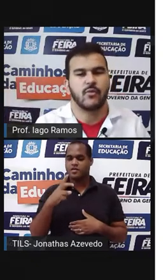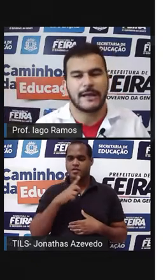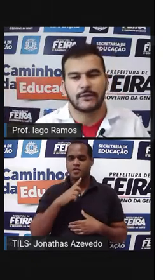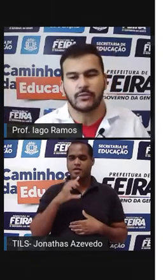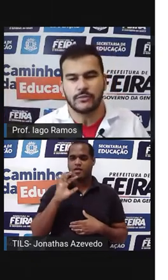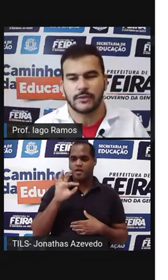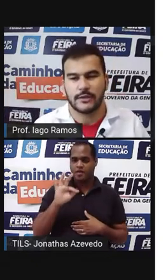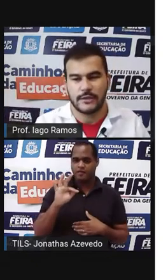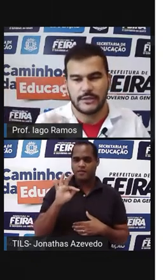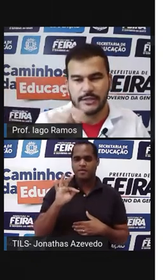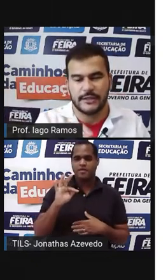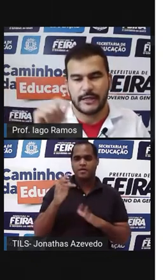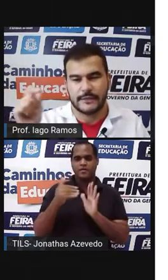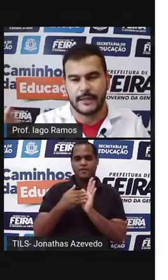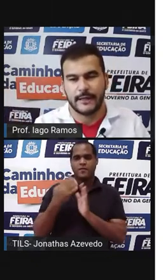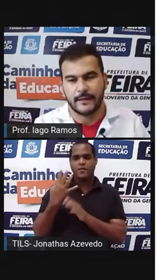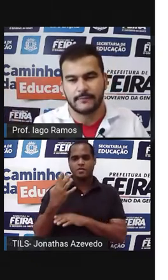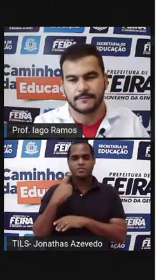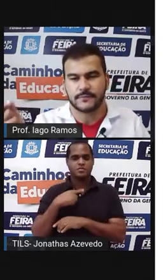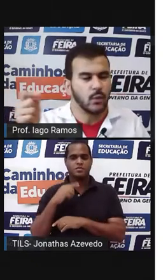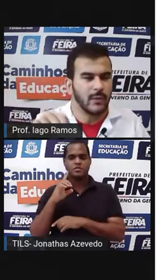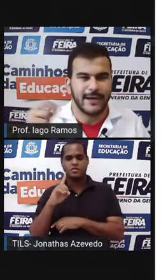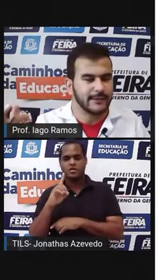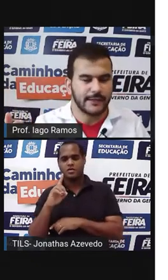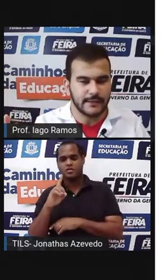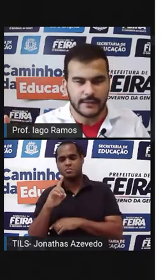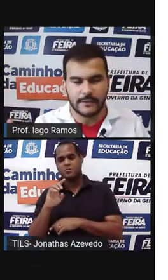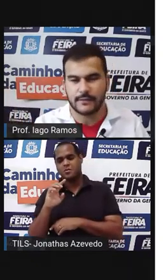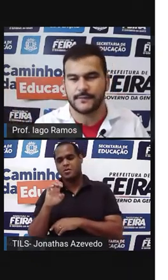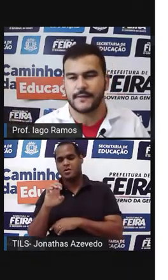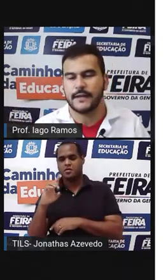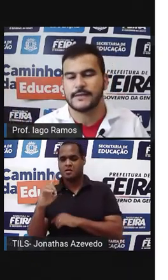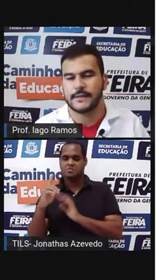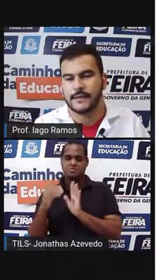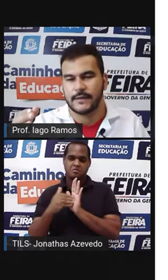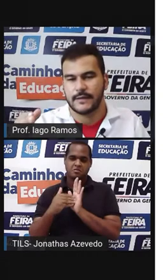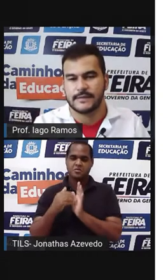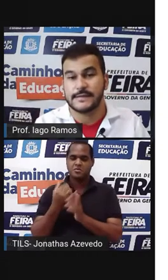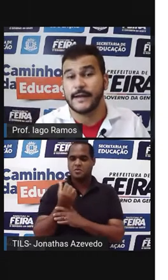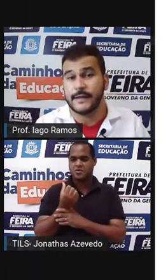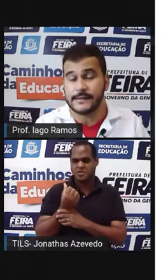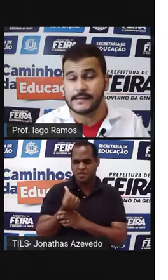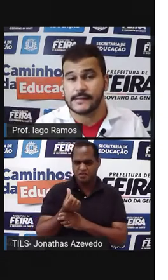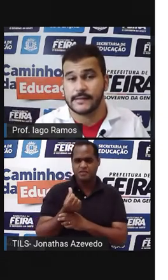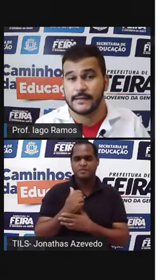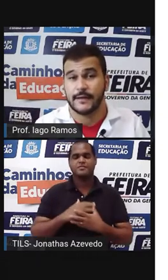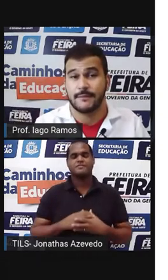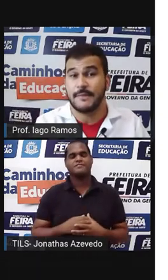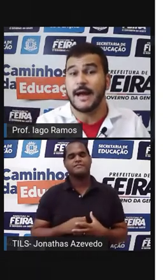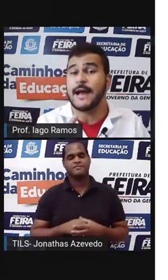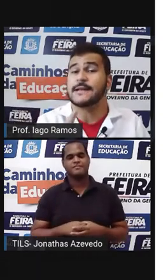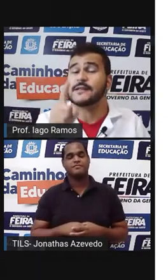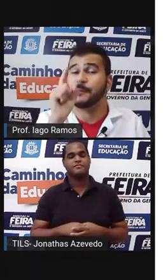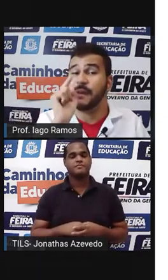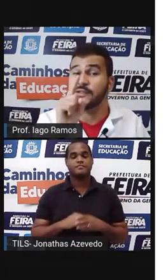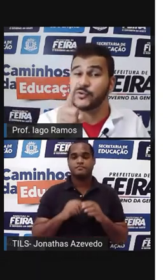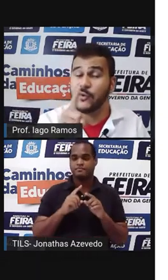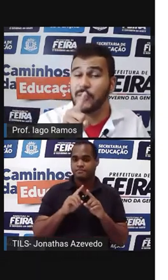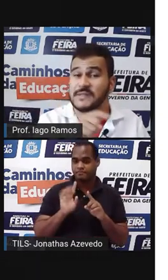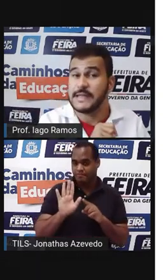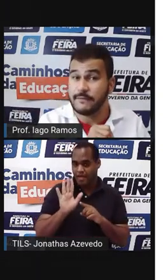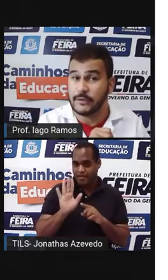até E, 4. De D até E, ou E até D, tanto faz. 6. Mas,